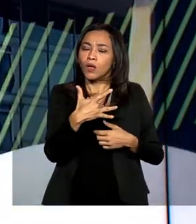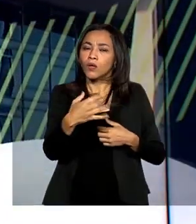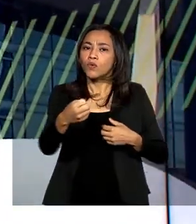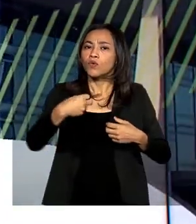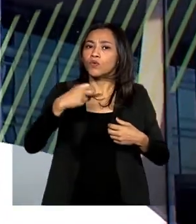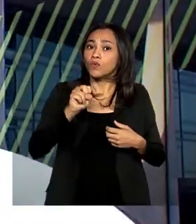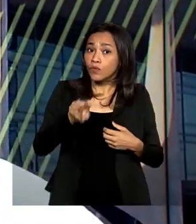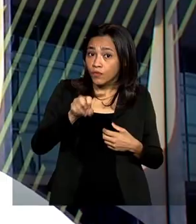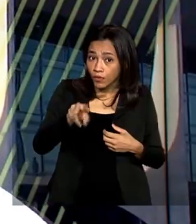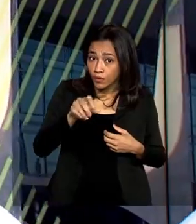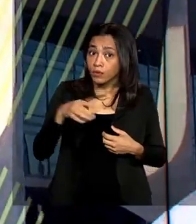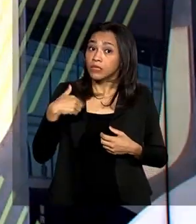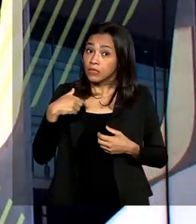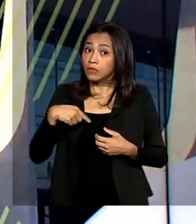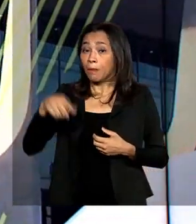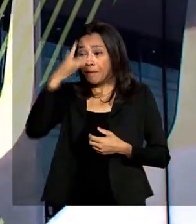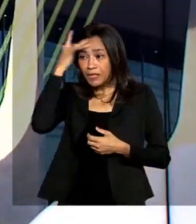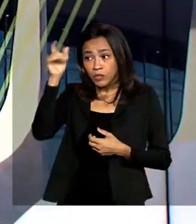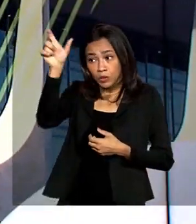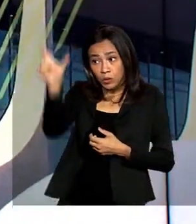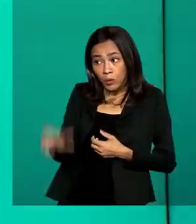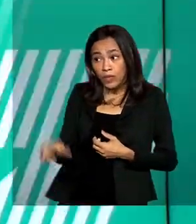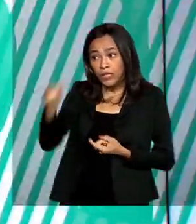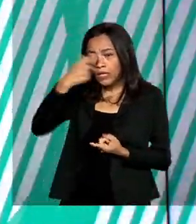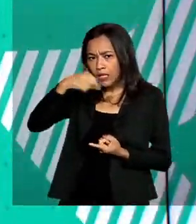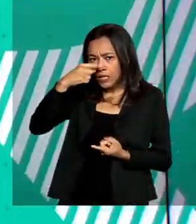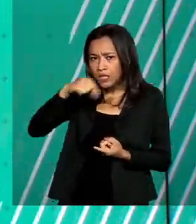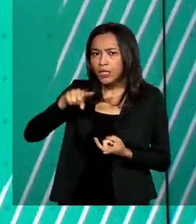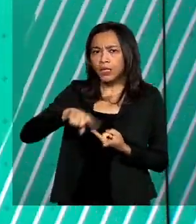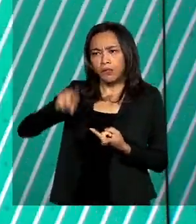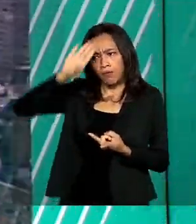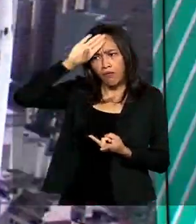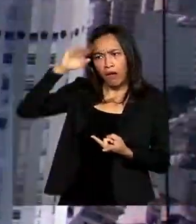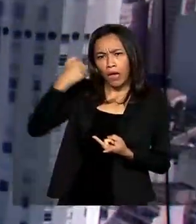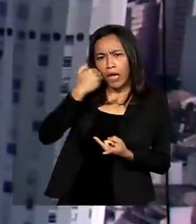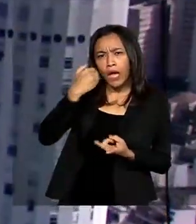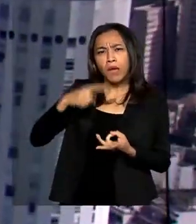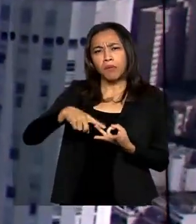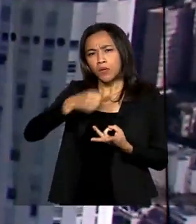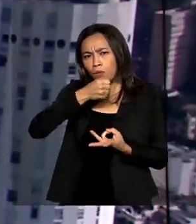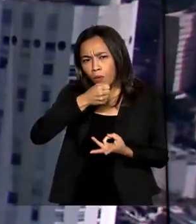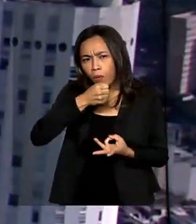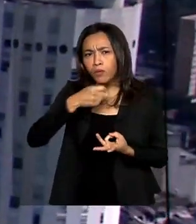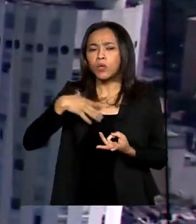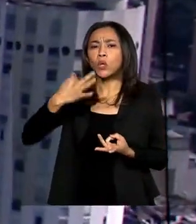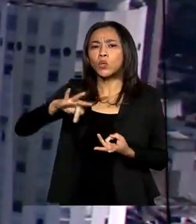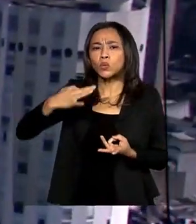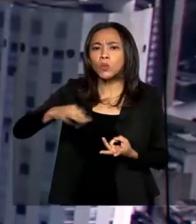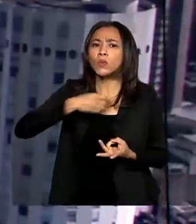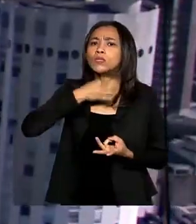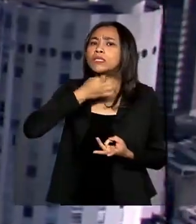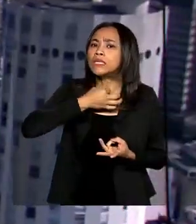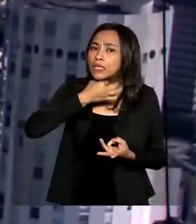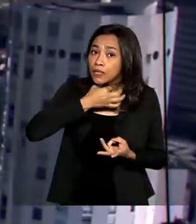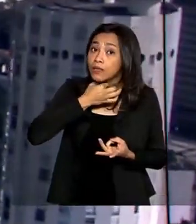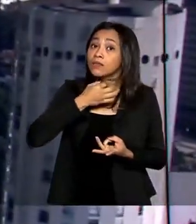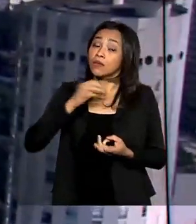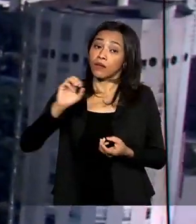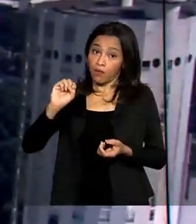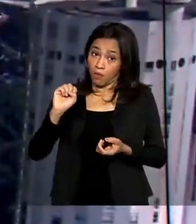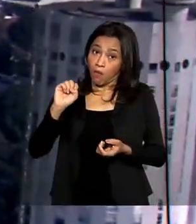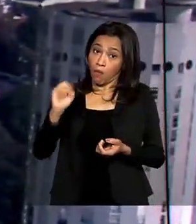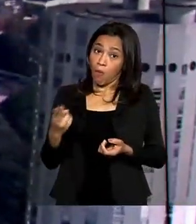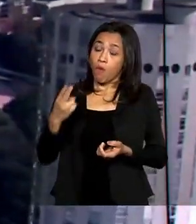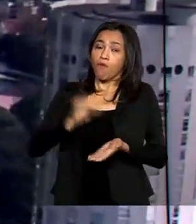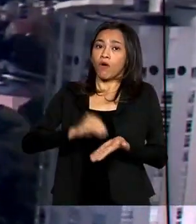planos em pacientes com síndrome gripal, com estado febril, acompanhado de tosse ou dor de garganta, por exemplo, ou com síndrome